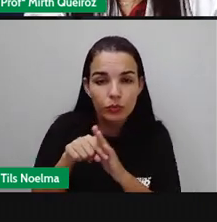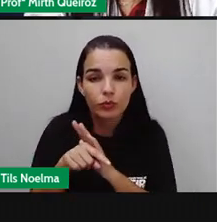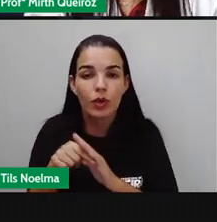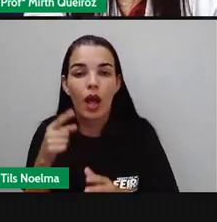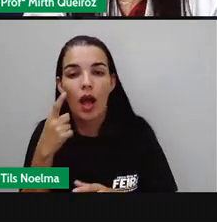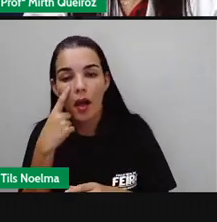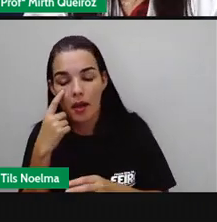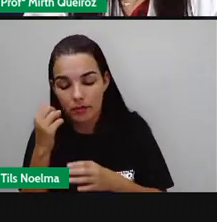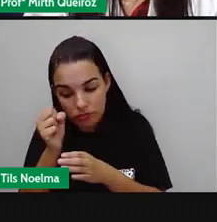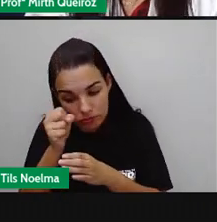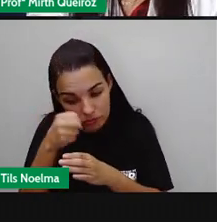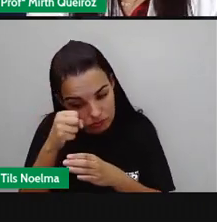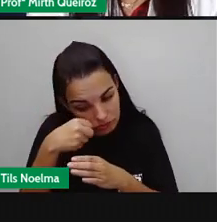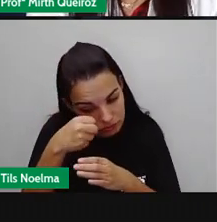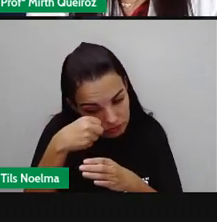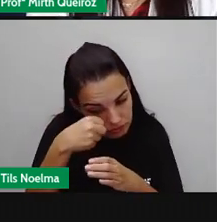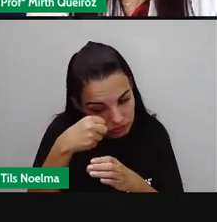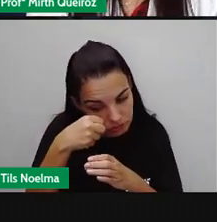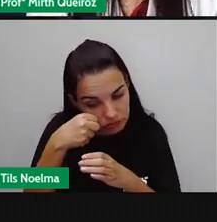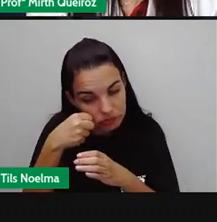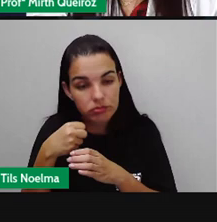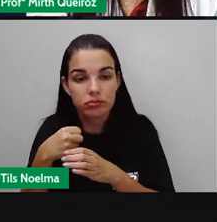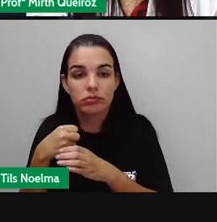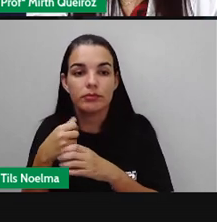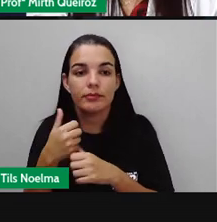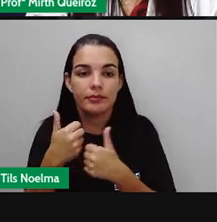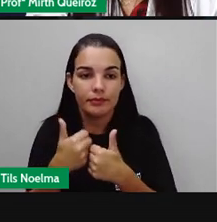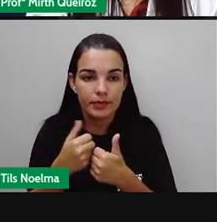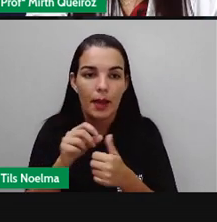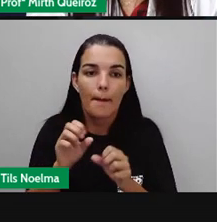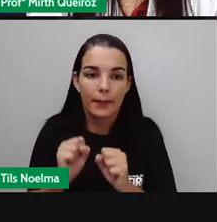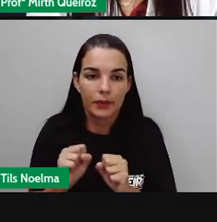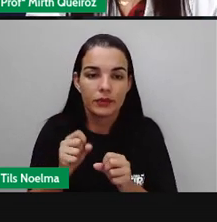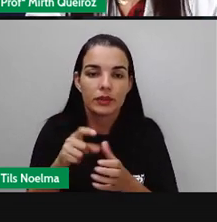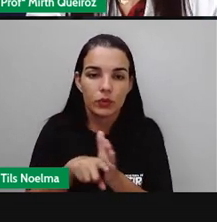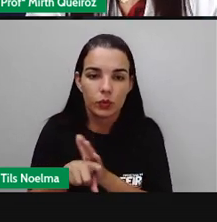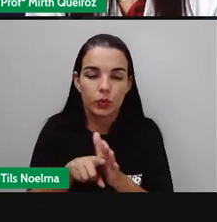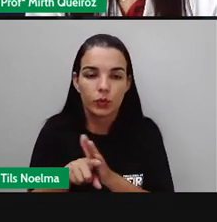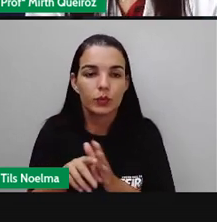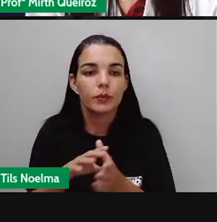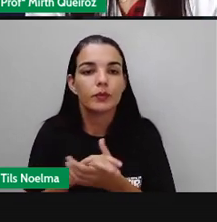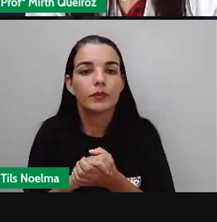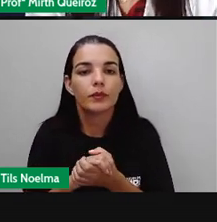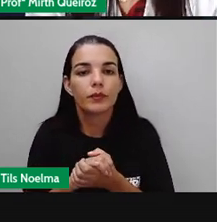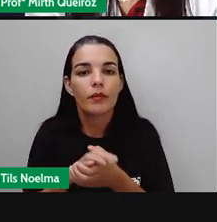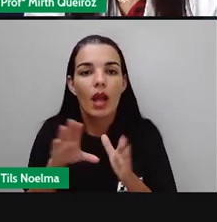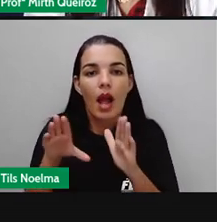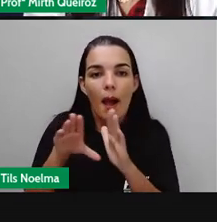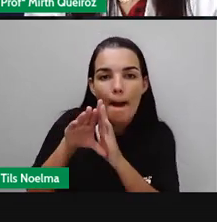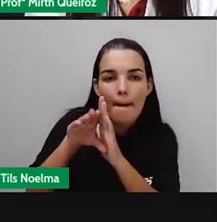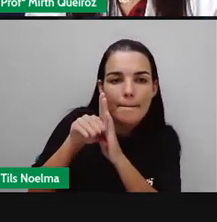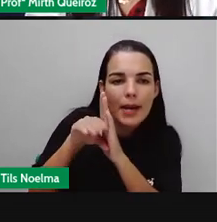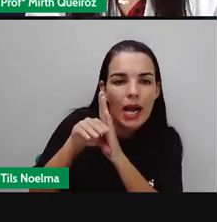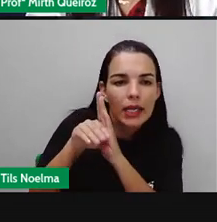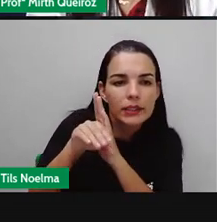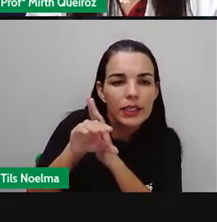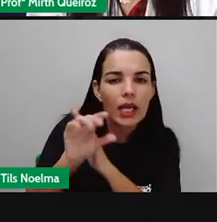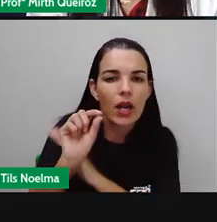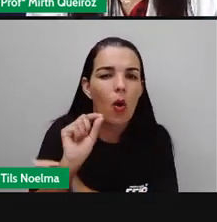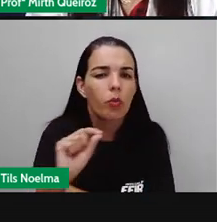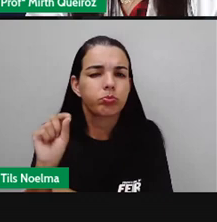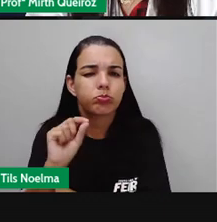microbiologia, embora eles não são considerados seres vivos. Bactérias. Em situações